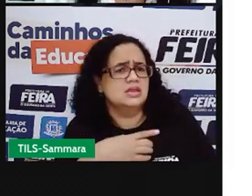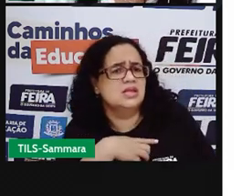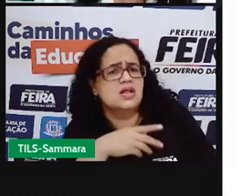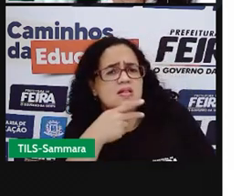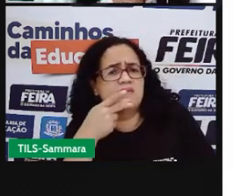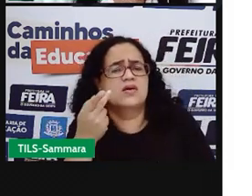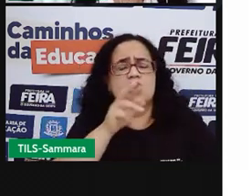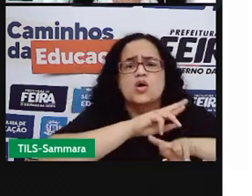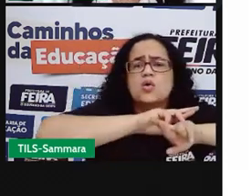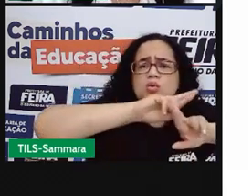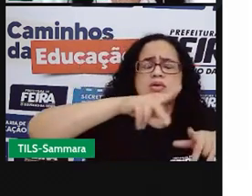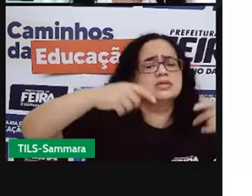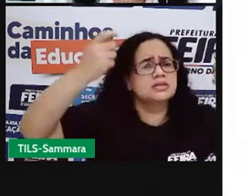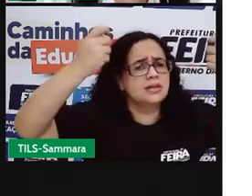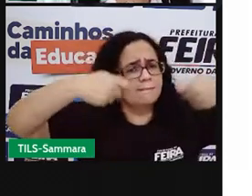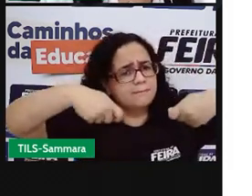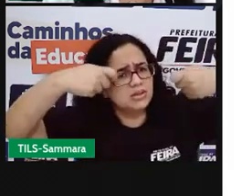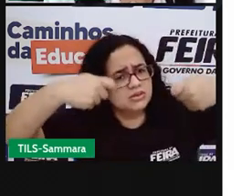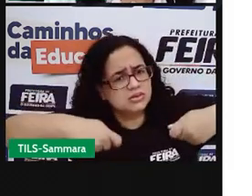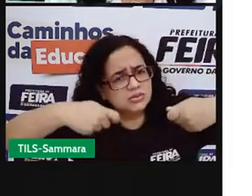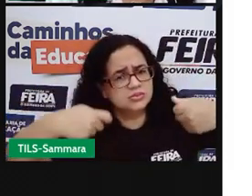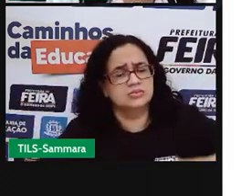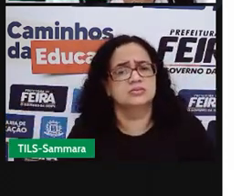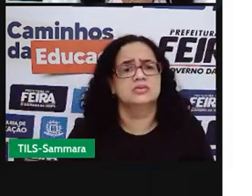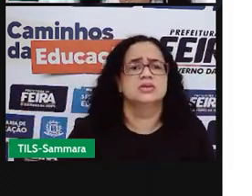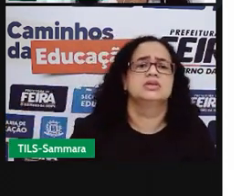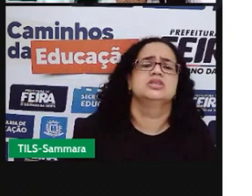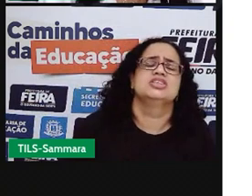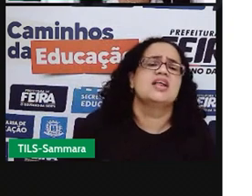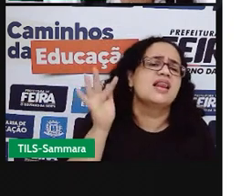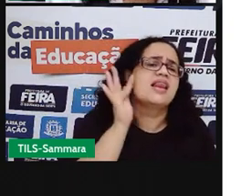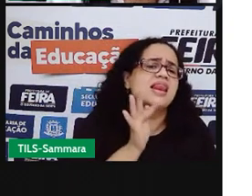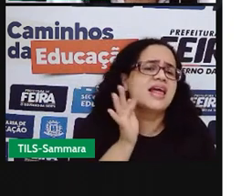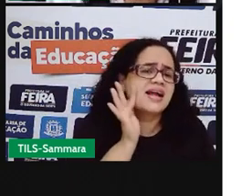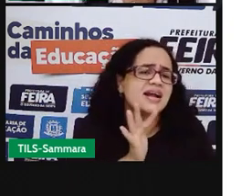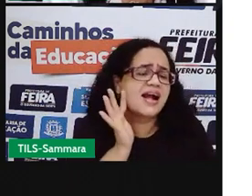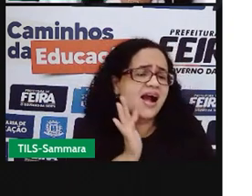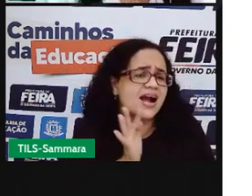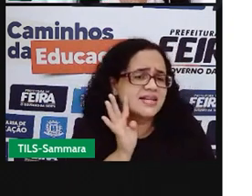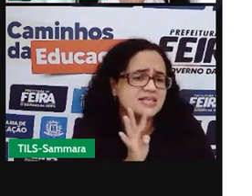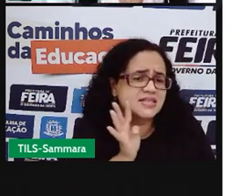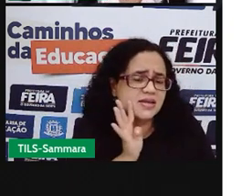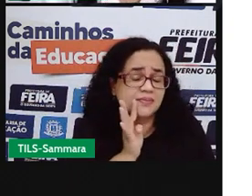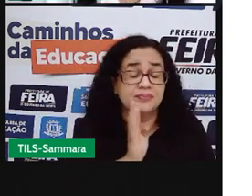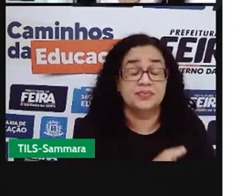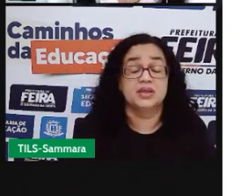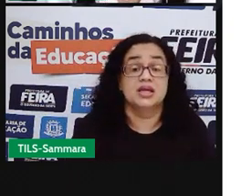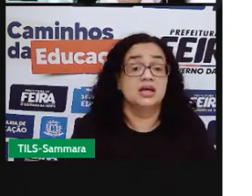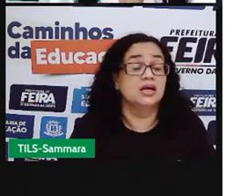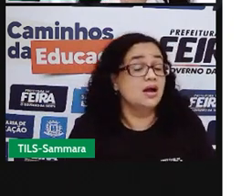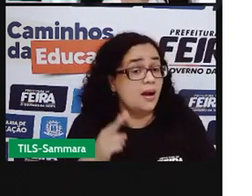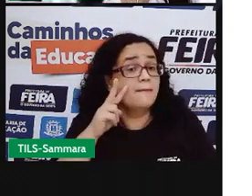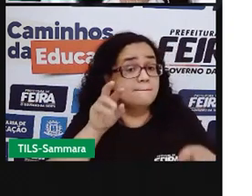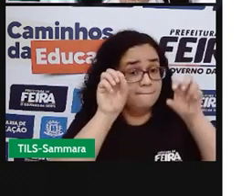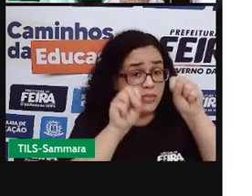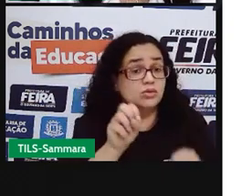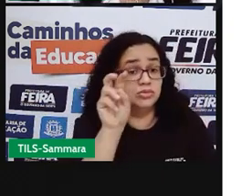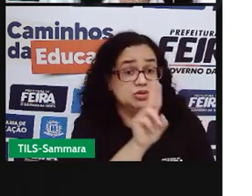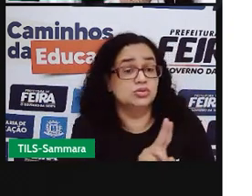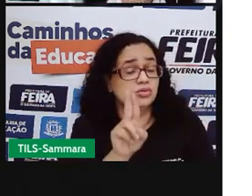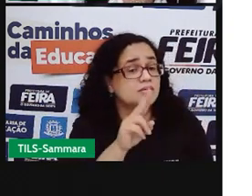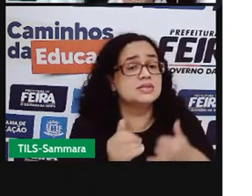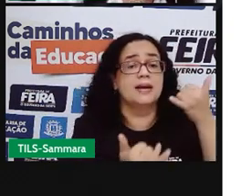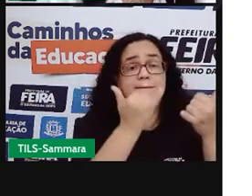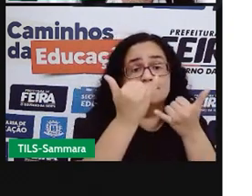coisas que são necessárias. São coisas divertidas, são coisas legais, são coisas que a gente pode utilizar para